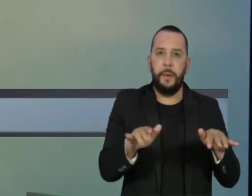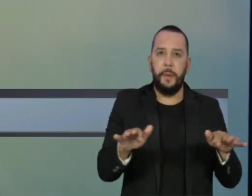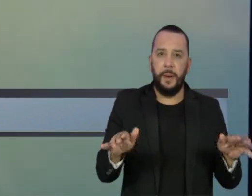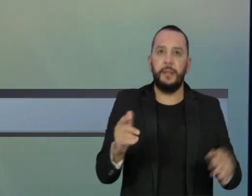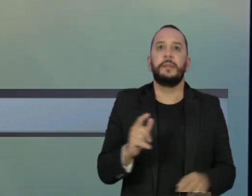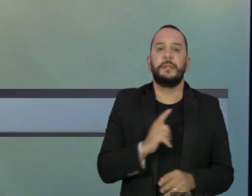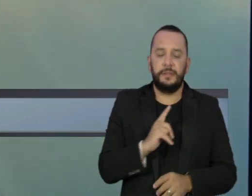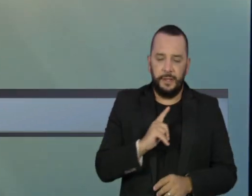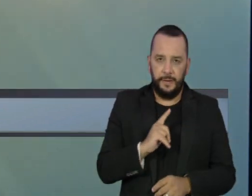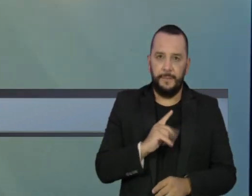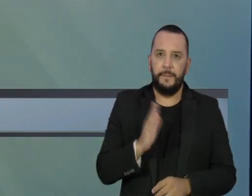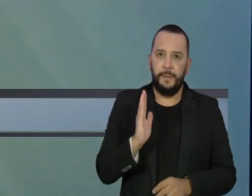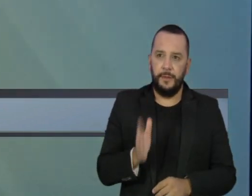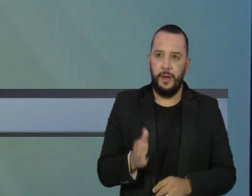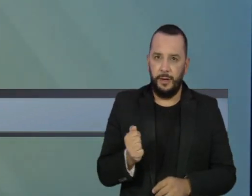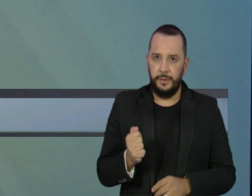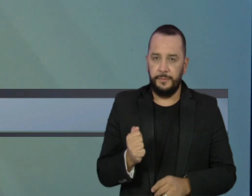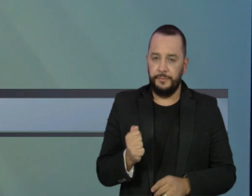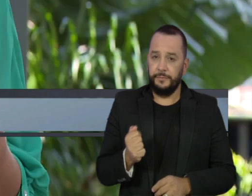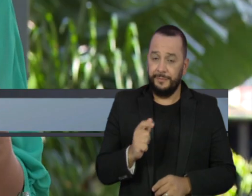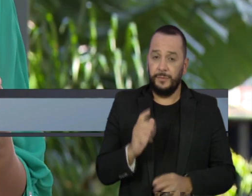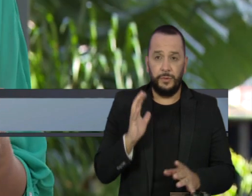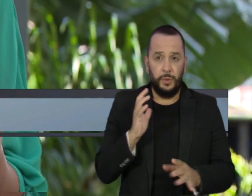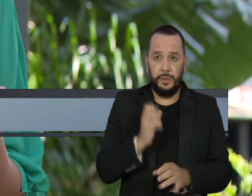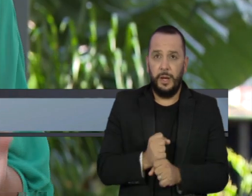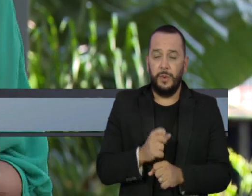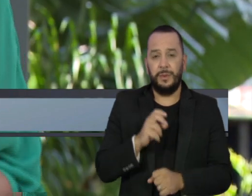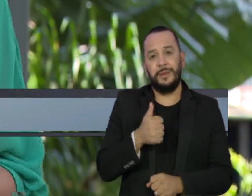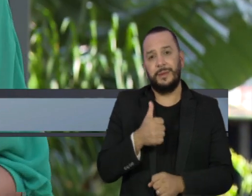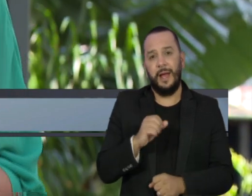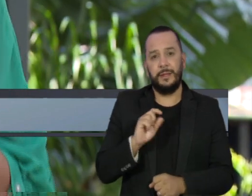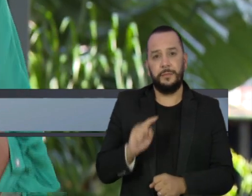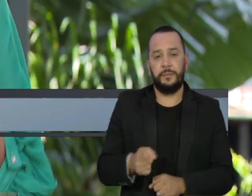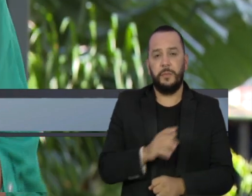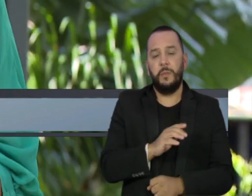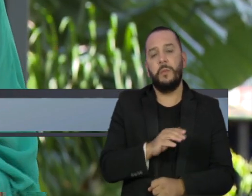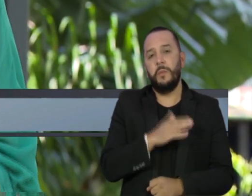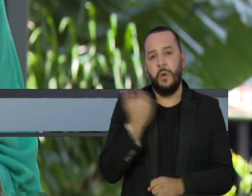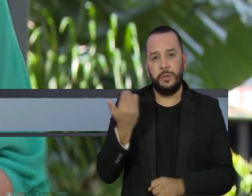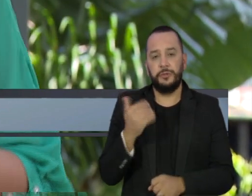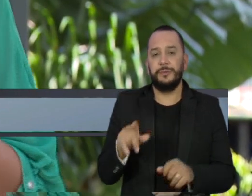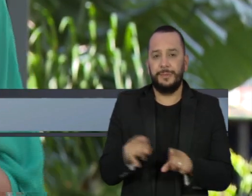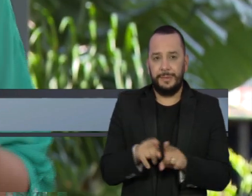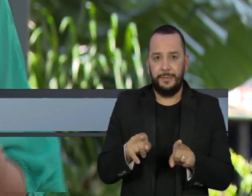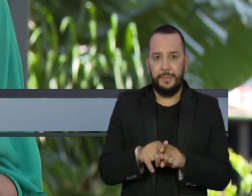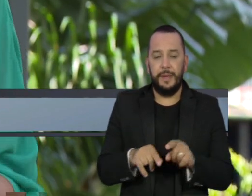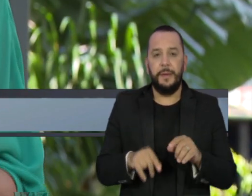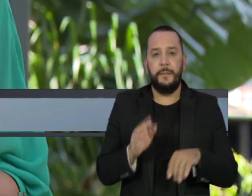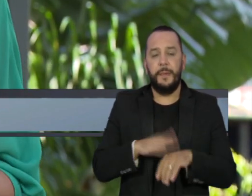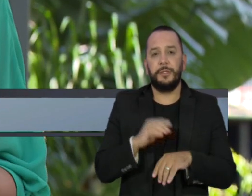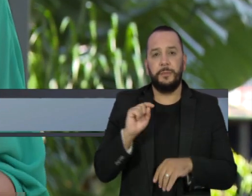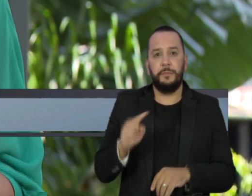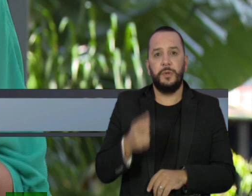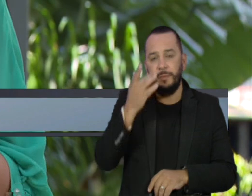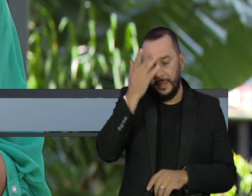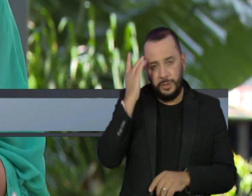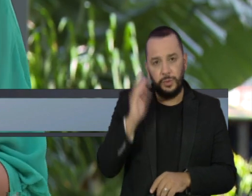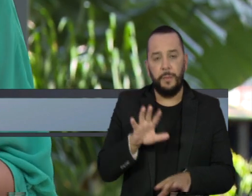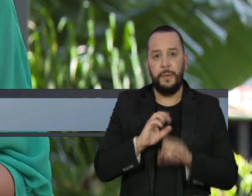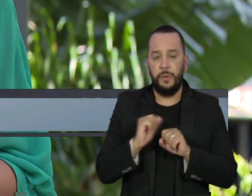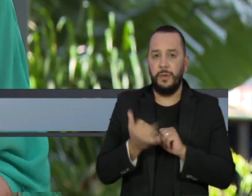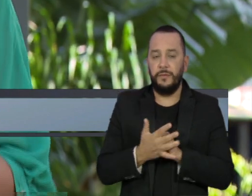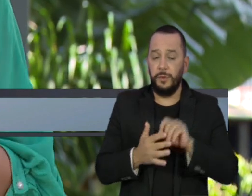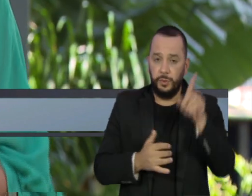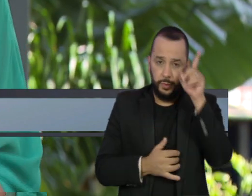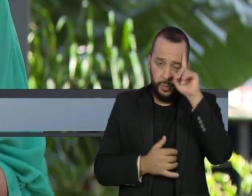de Covid-19 e já acumula mais de 10 mil mortes e uma taxa de mais de mil novas infecções do novo